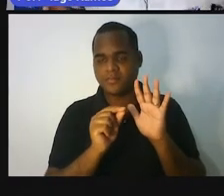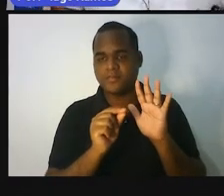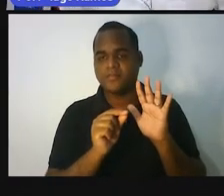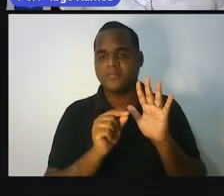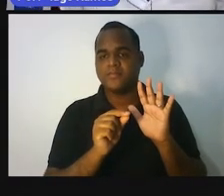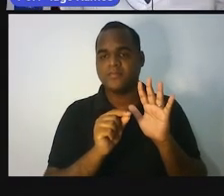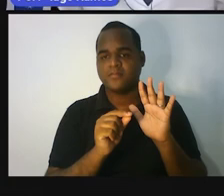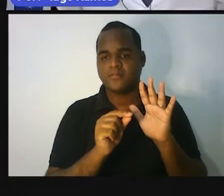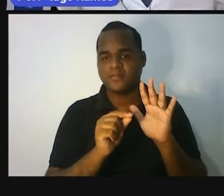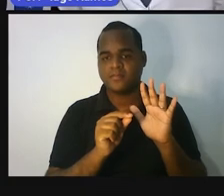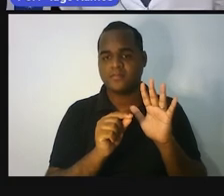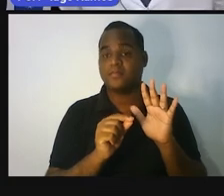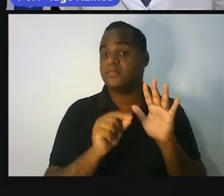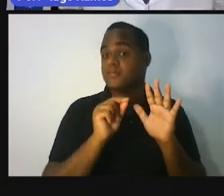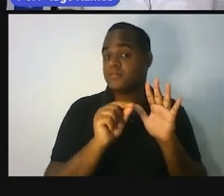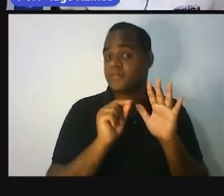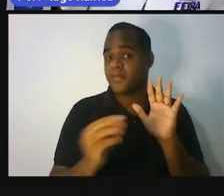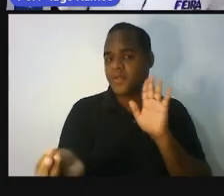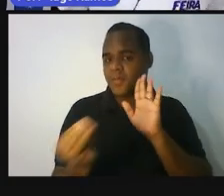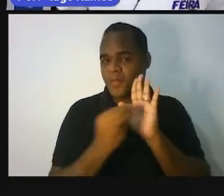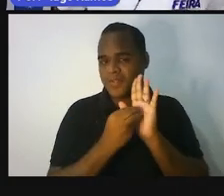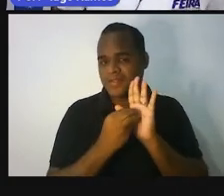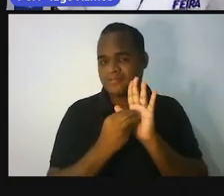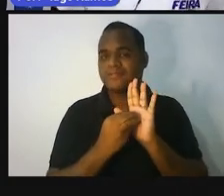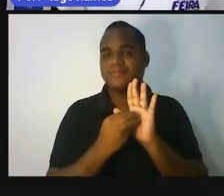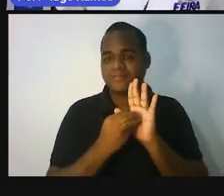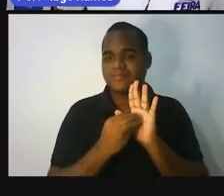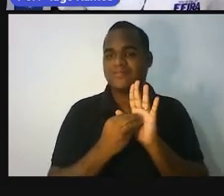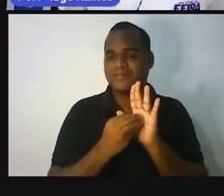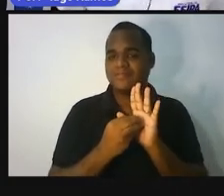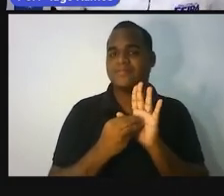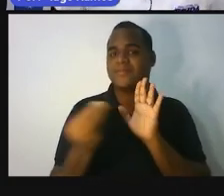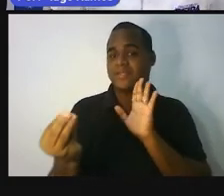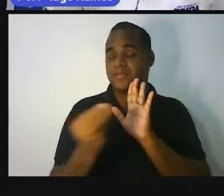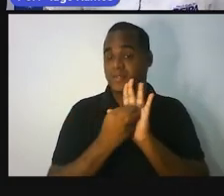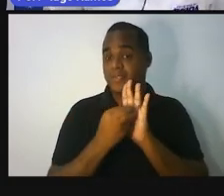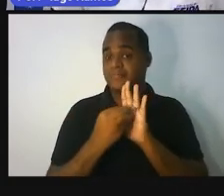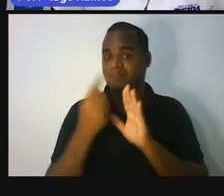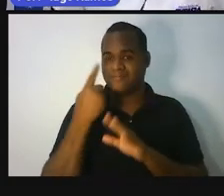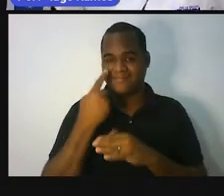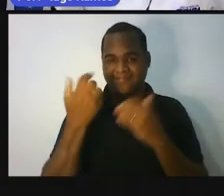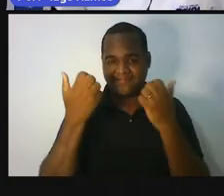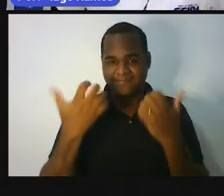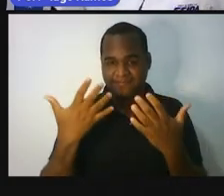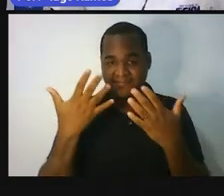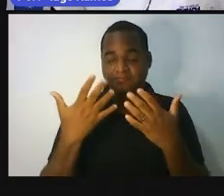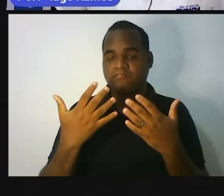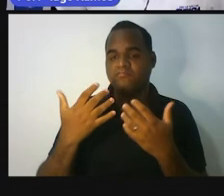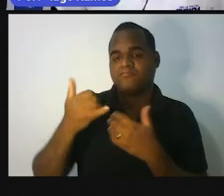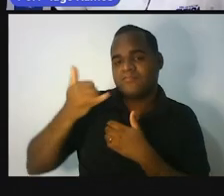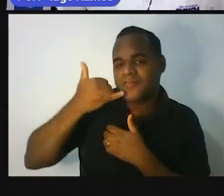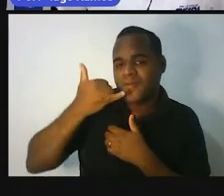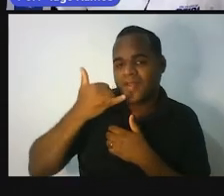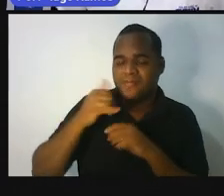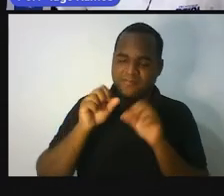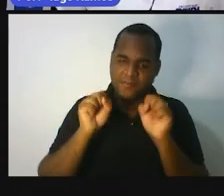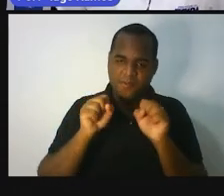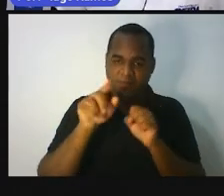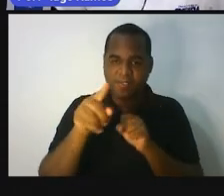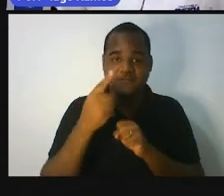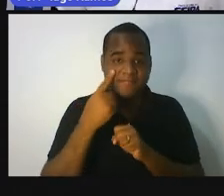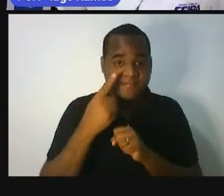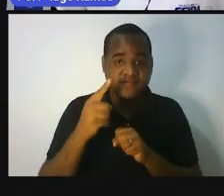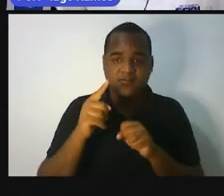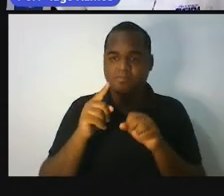o print dessa tabela, tá? Você, o print aí no celular, se você está assistindo a aula pelo